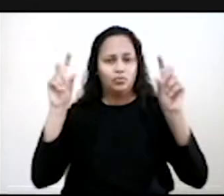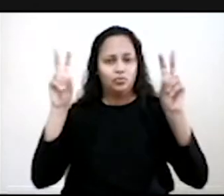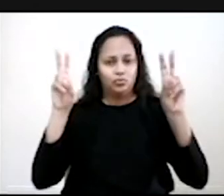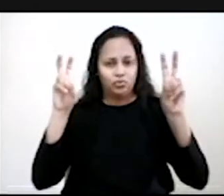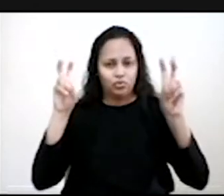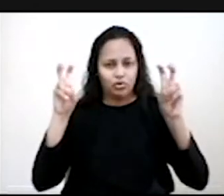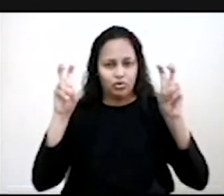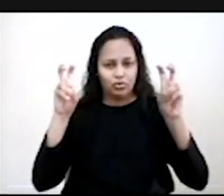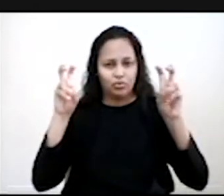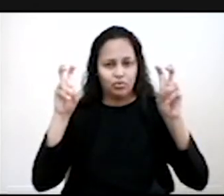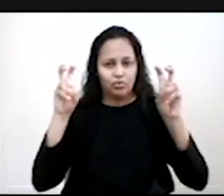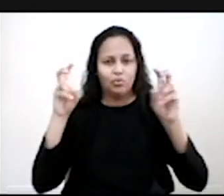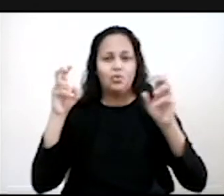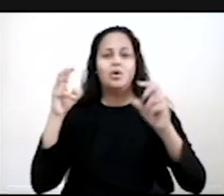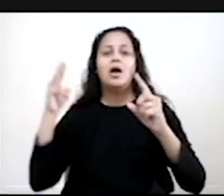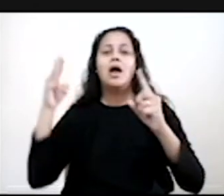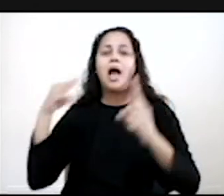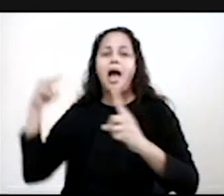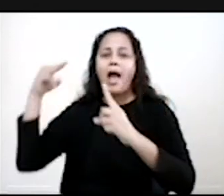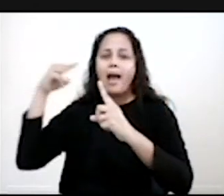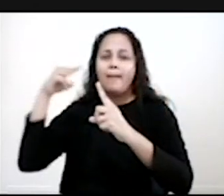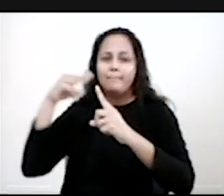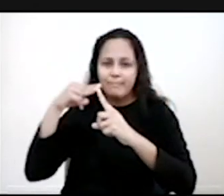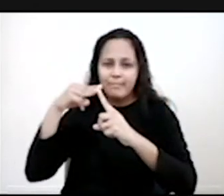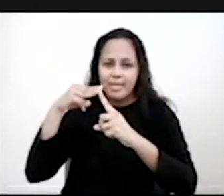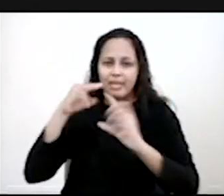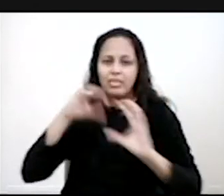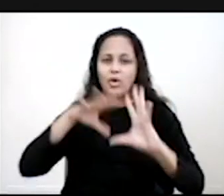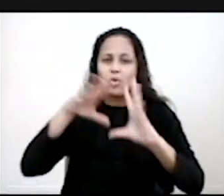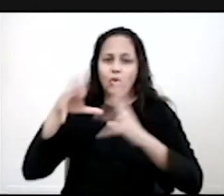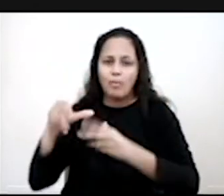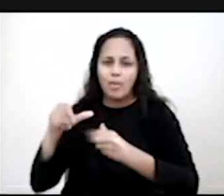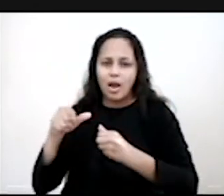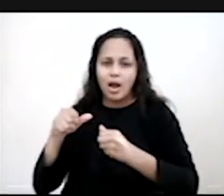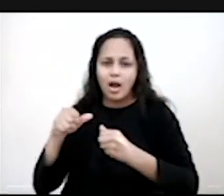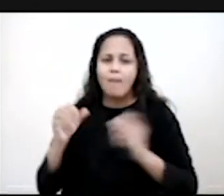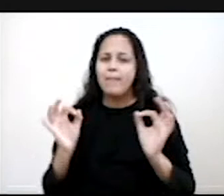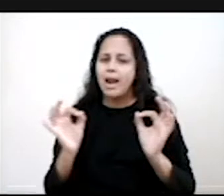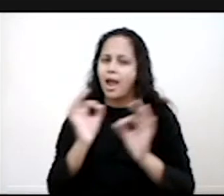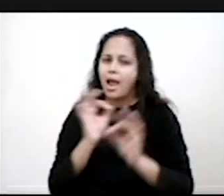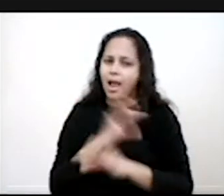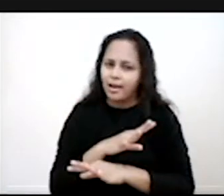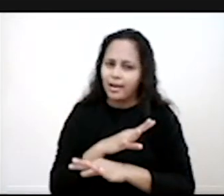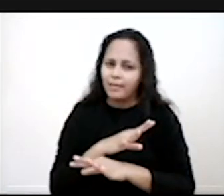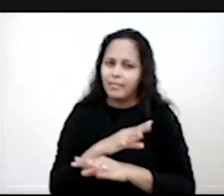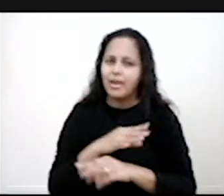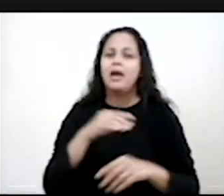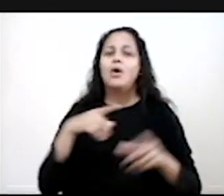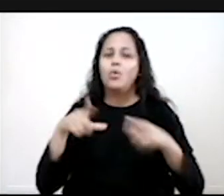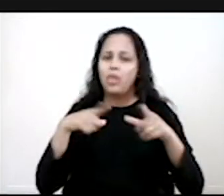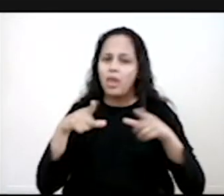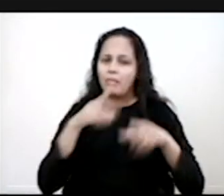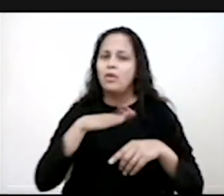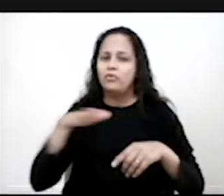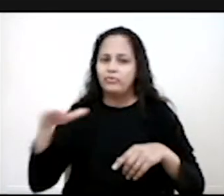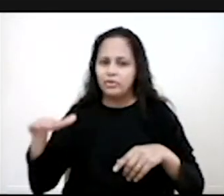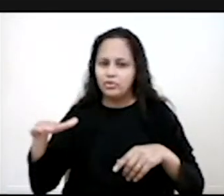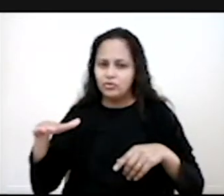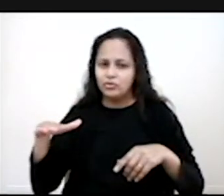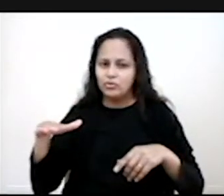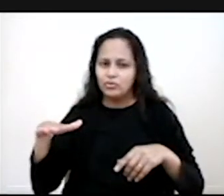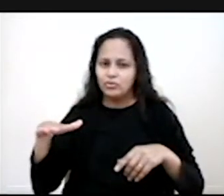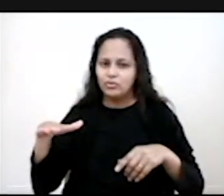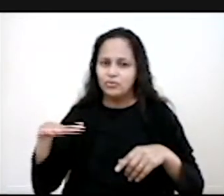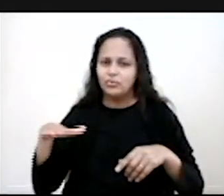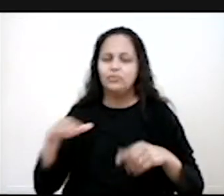o título. Meta global para erradicar as piores formas de trabalho infantil não se cumprirá em 2016. Esse título tem que